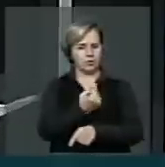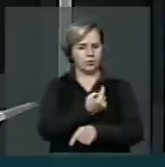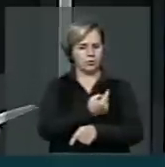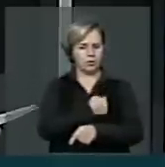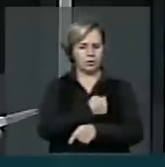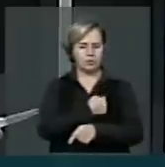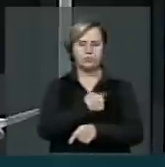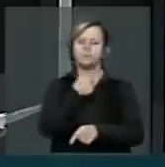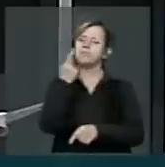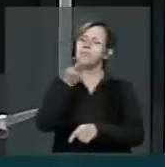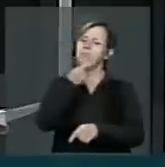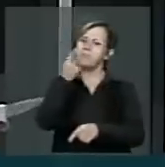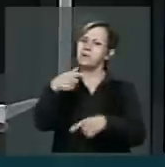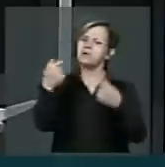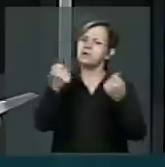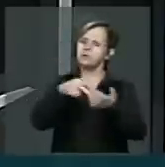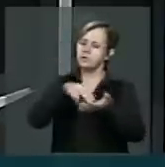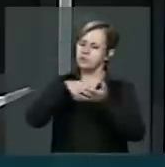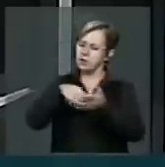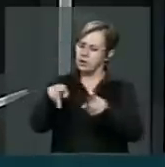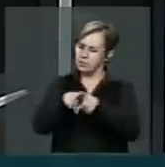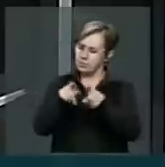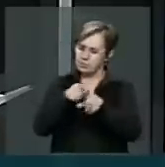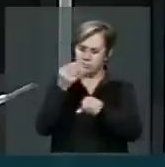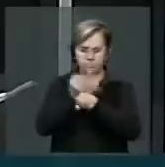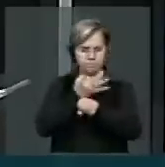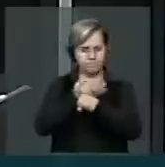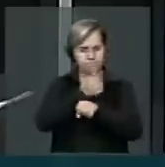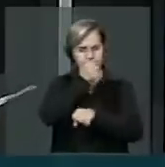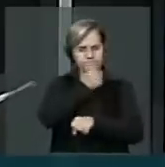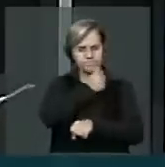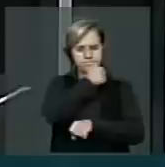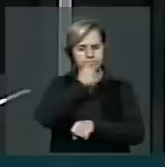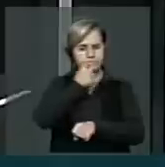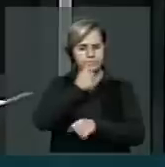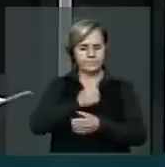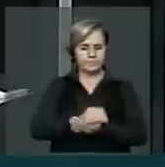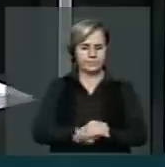nos manifestar e resistir de uma forma